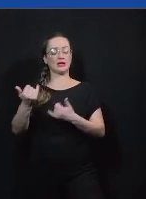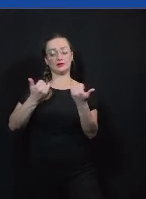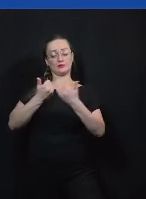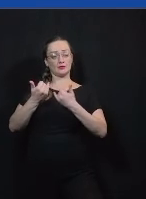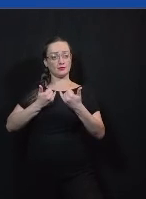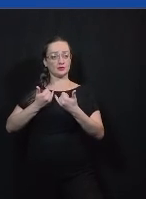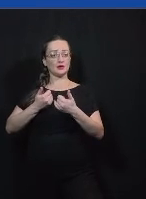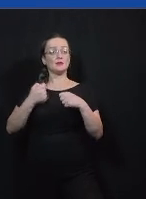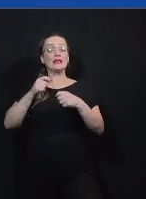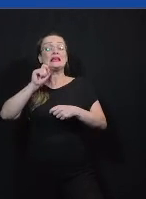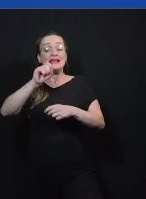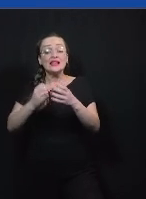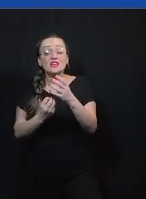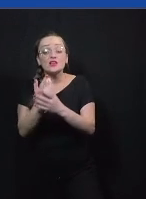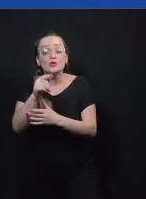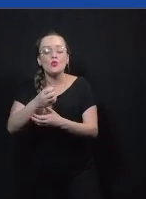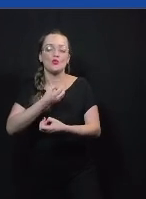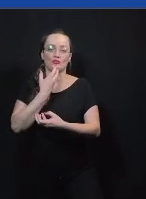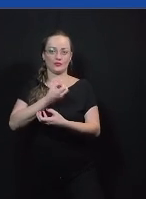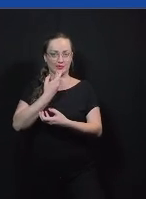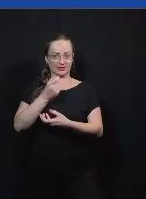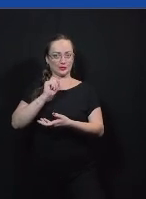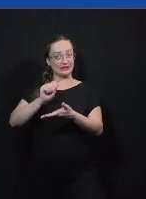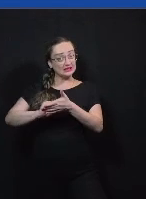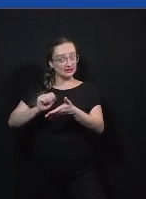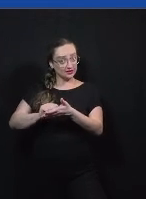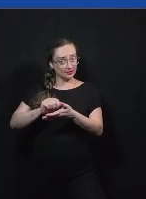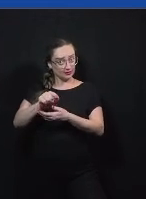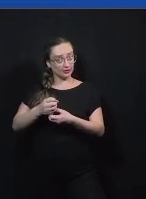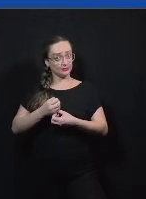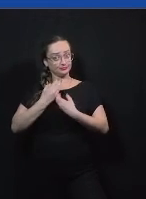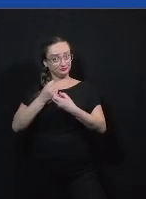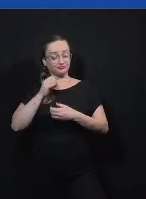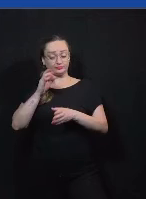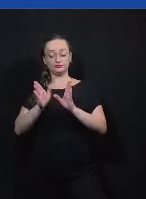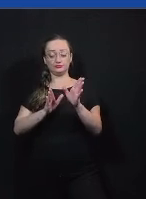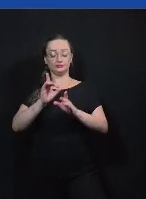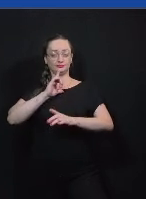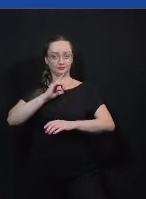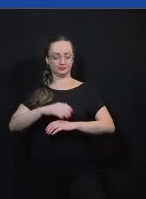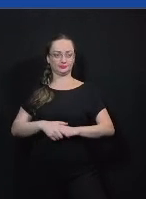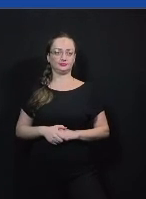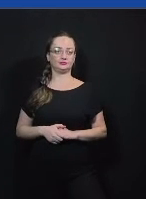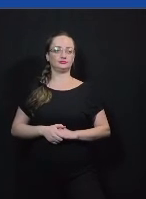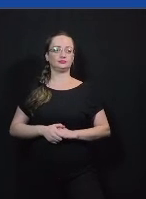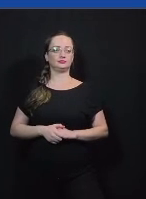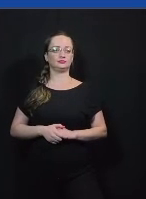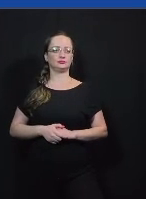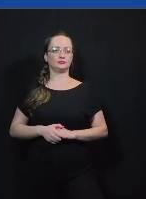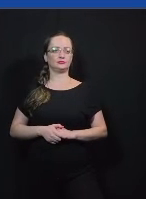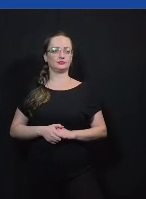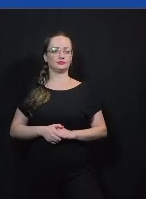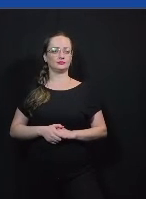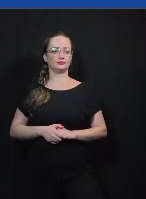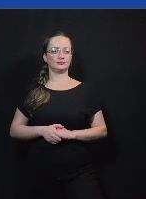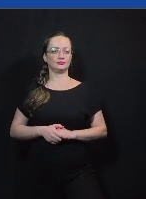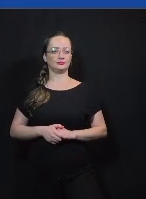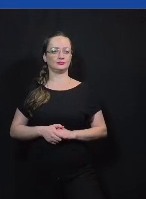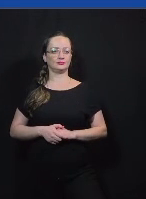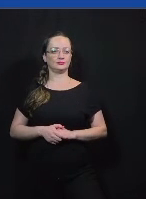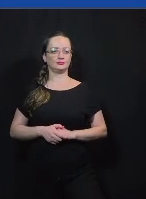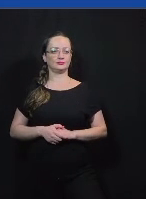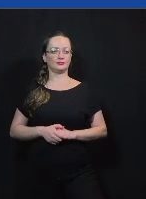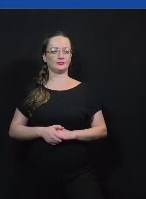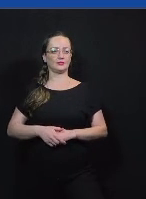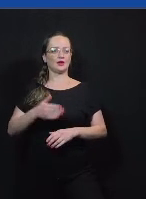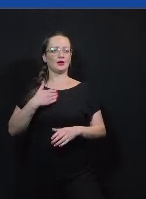quem se produziu essa informação se essa informação é acessível ou não o princípio dos princípios norteadores da